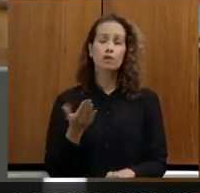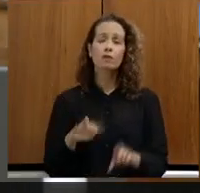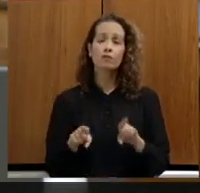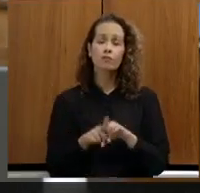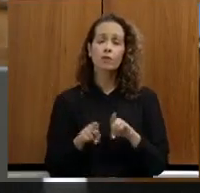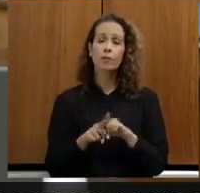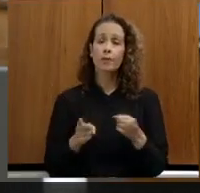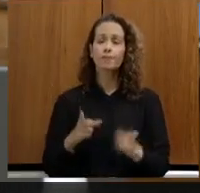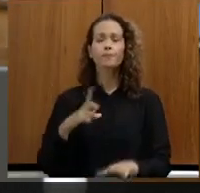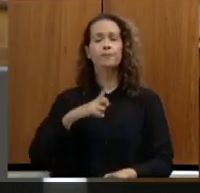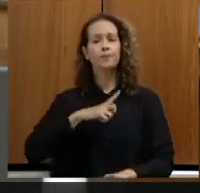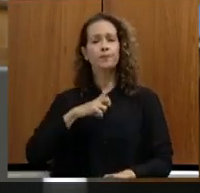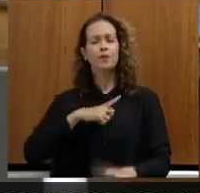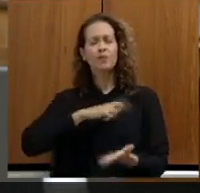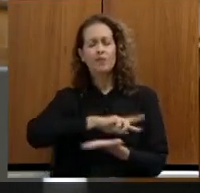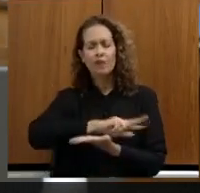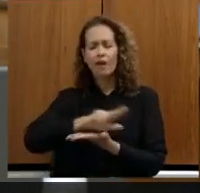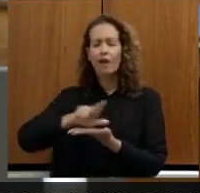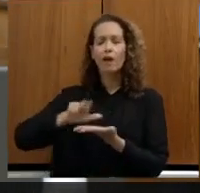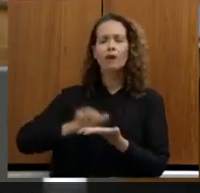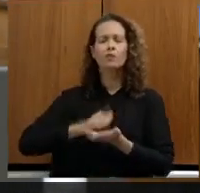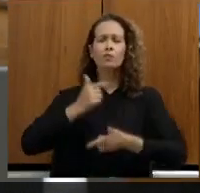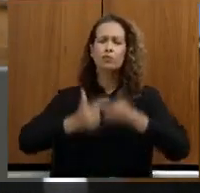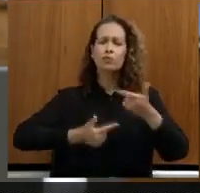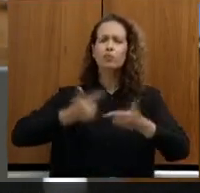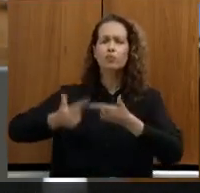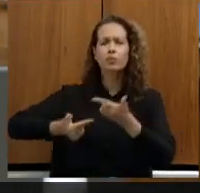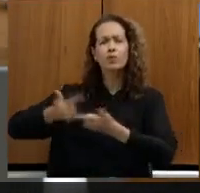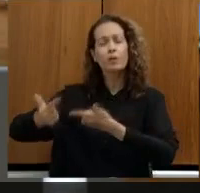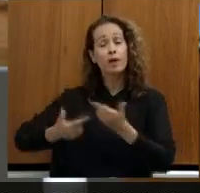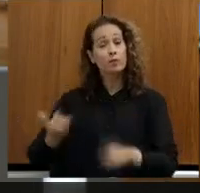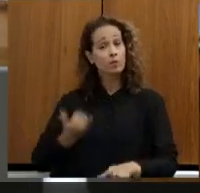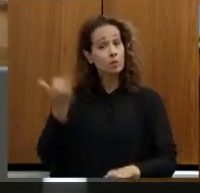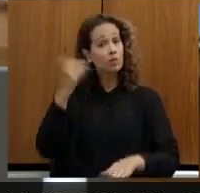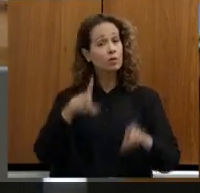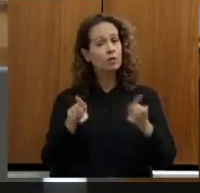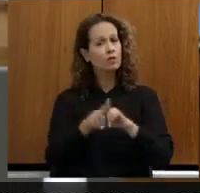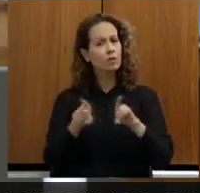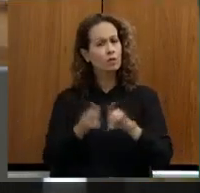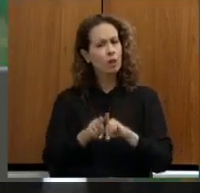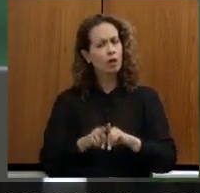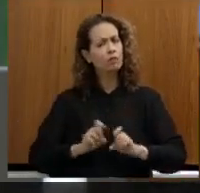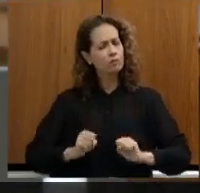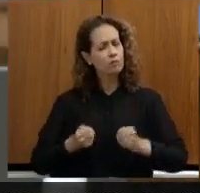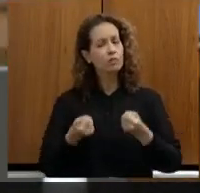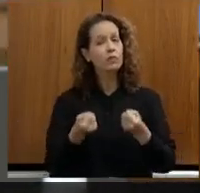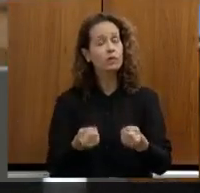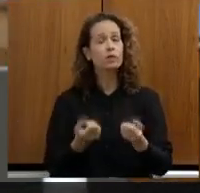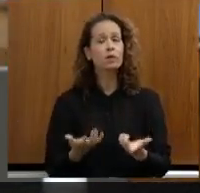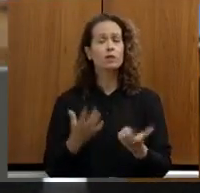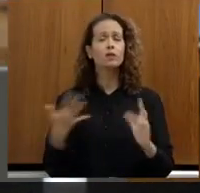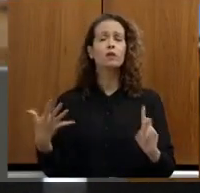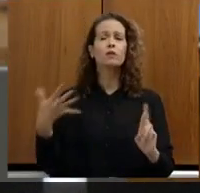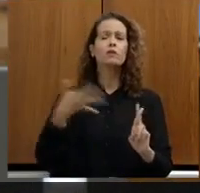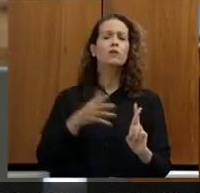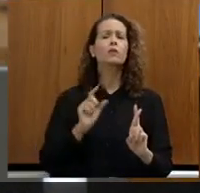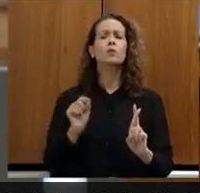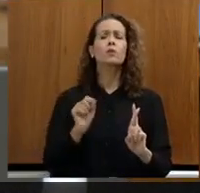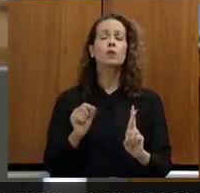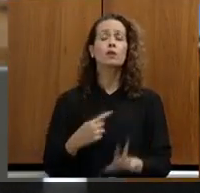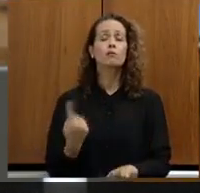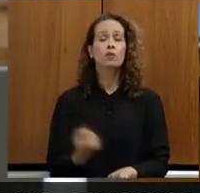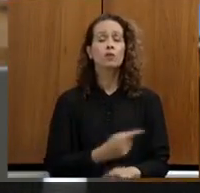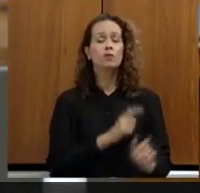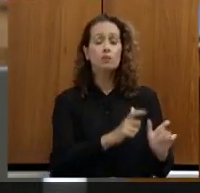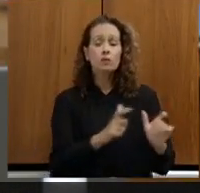nós temos vários outros trabalhos igualmente importantes que são desempenhados eu quero aqui referenciar as nossas unidades